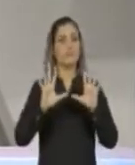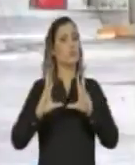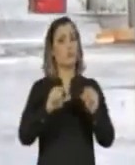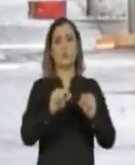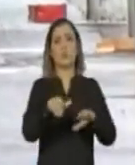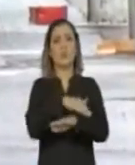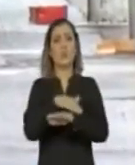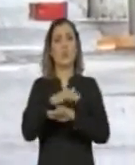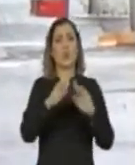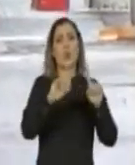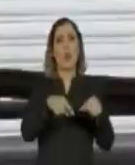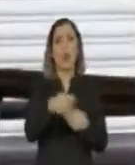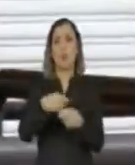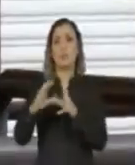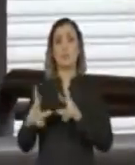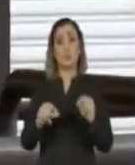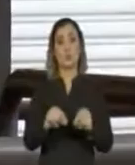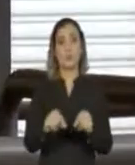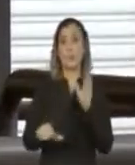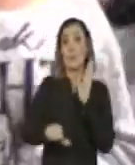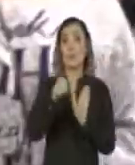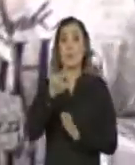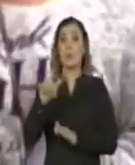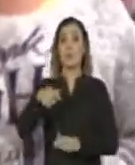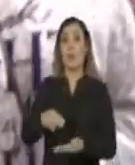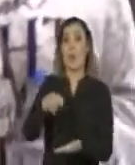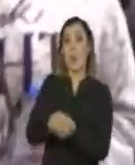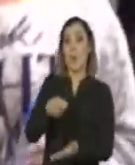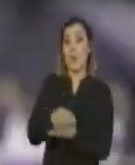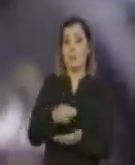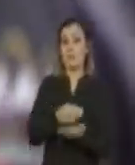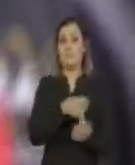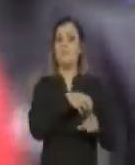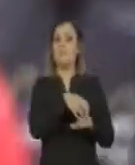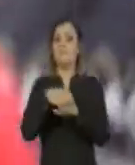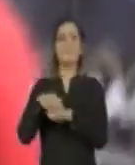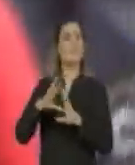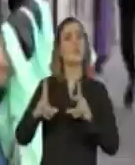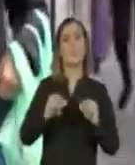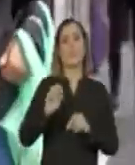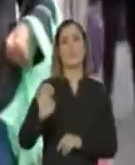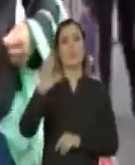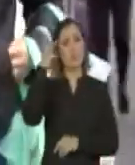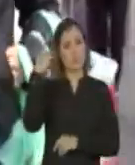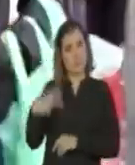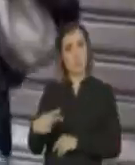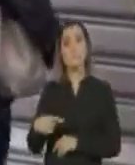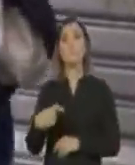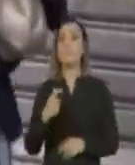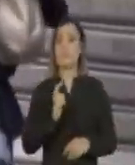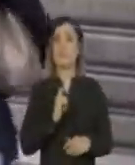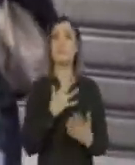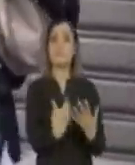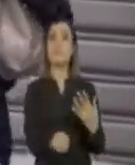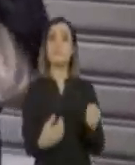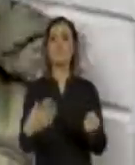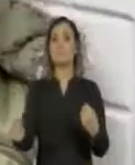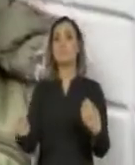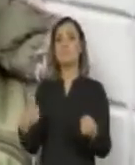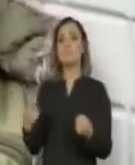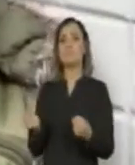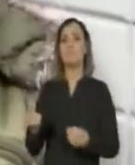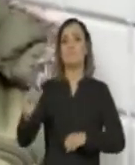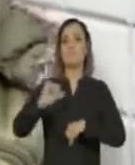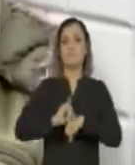São Paulo. O primeiro dia de obrigatoriedade de uso de máscara no estado de São Paulo teve bastante adesão na capital.